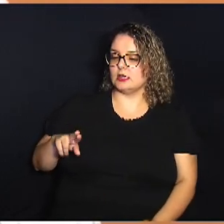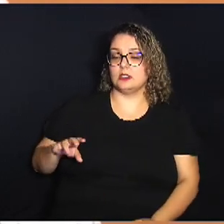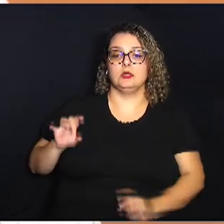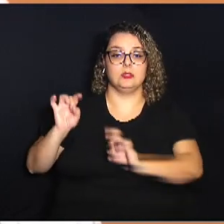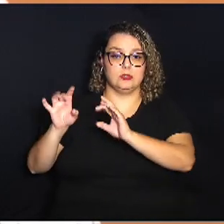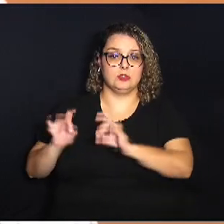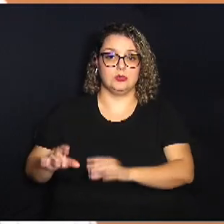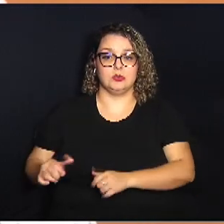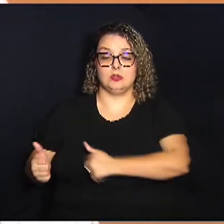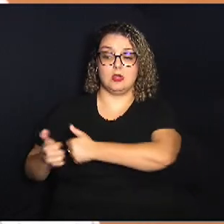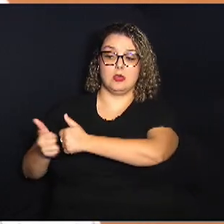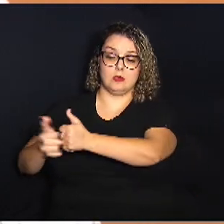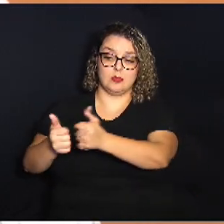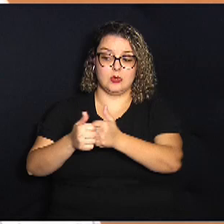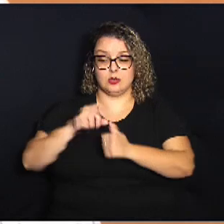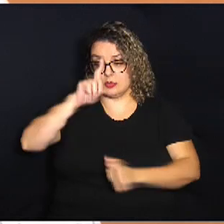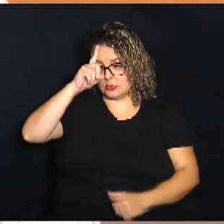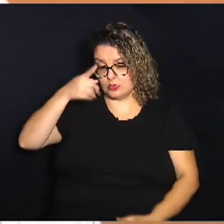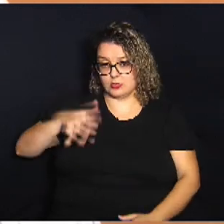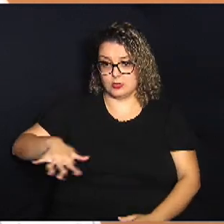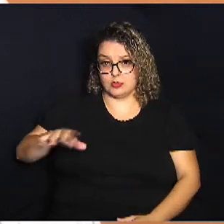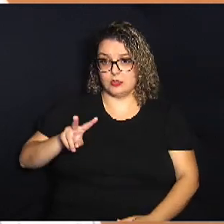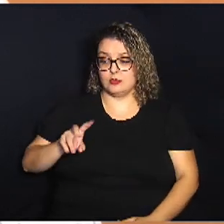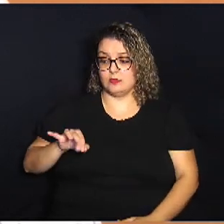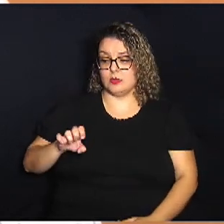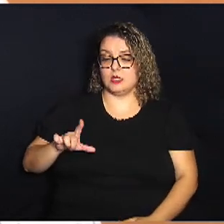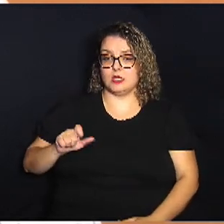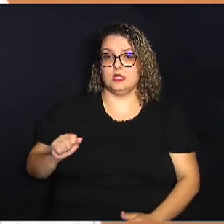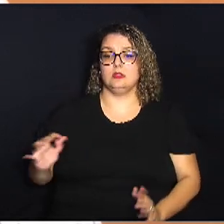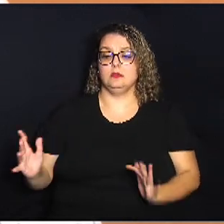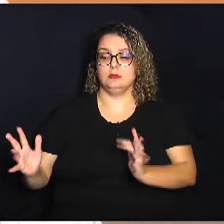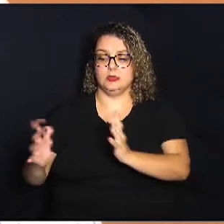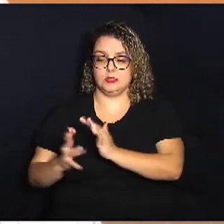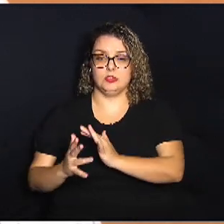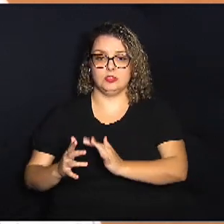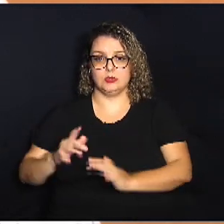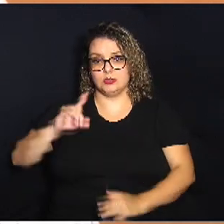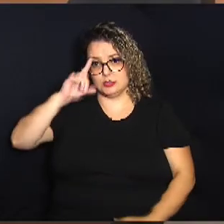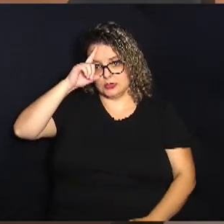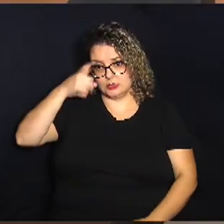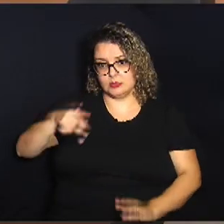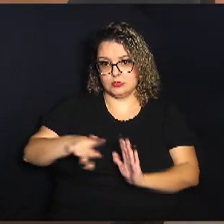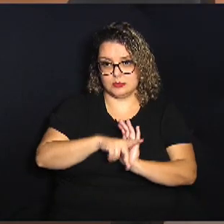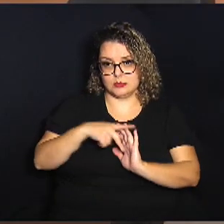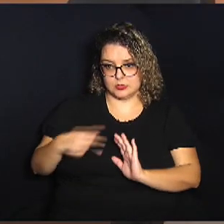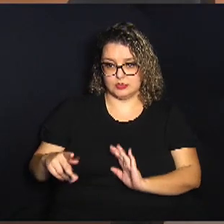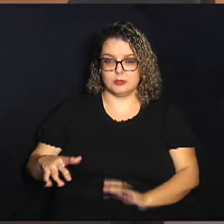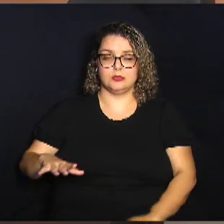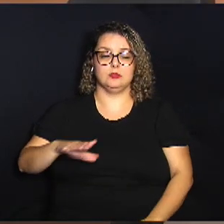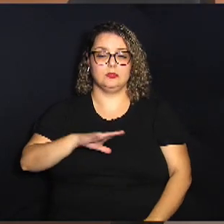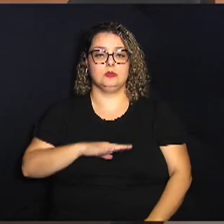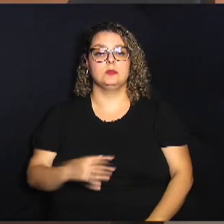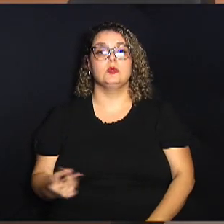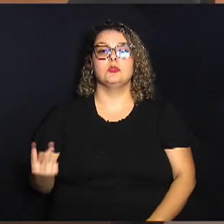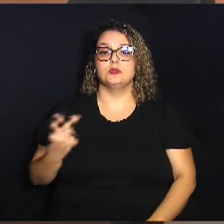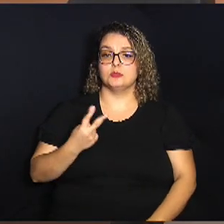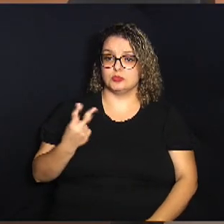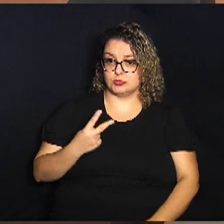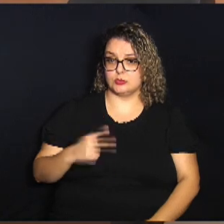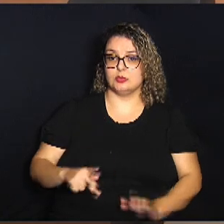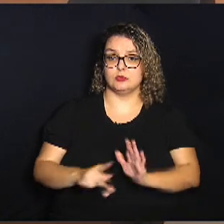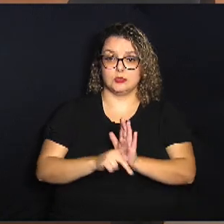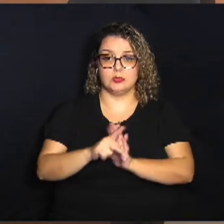aos proprietários lindeiros área de Viela de passagem de pedestre e de propriedade da municipalidade o segundo projeto relacionado à